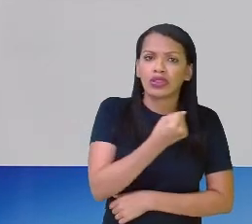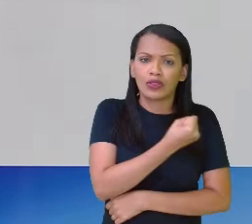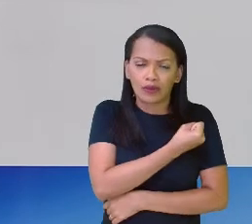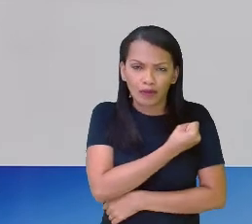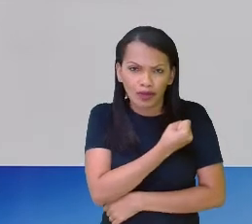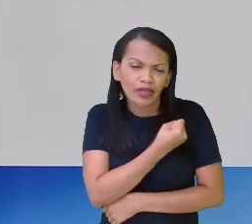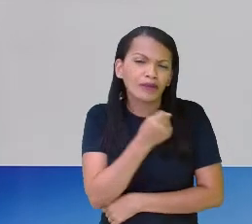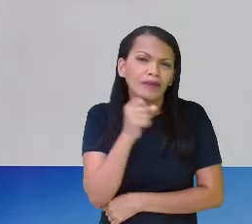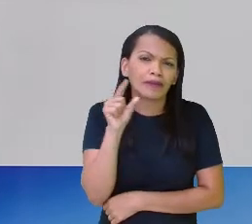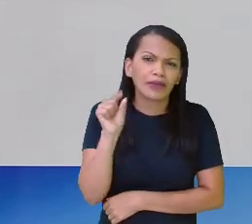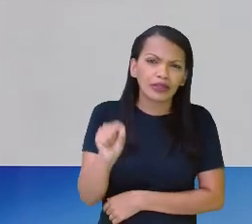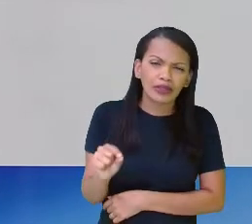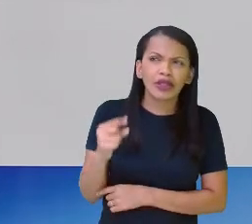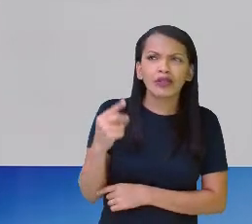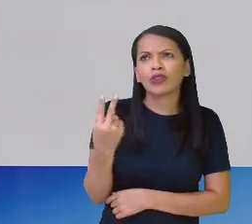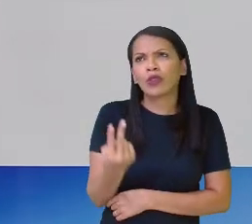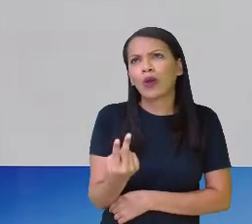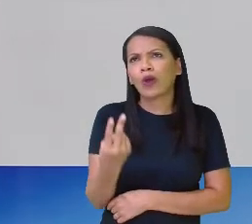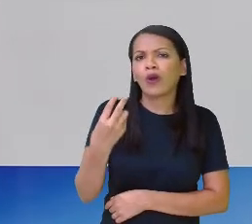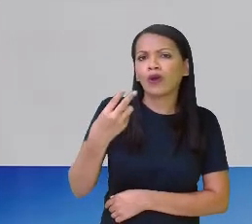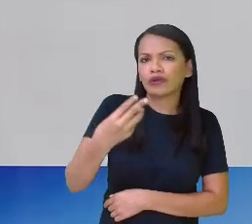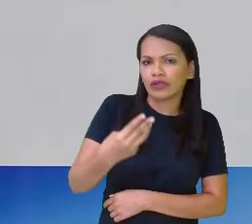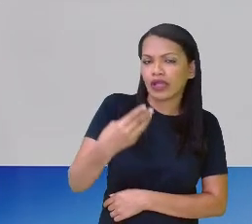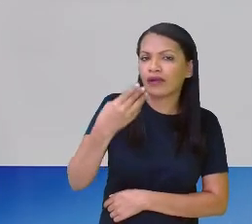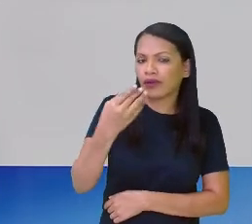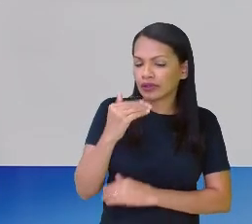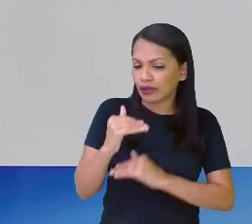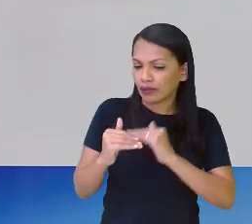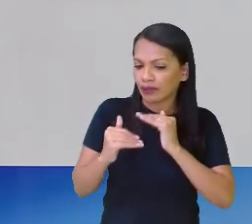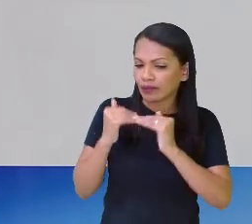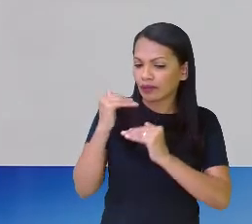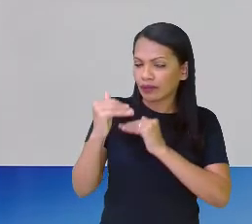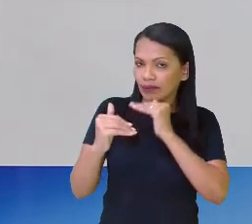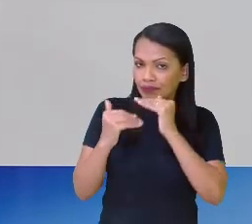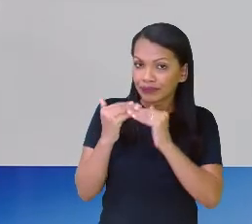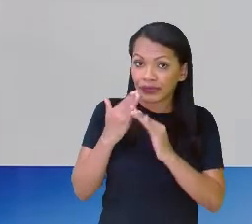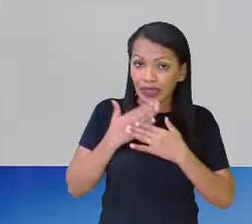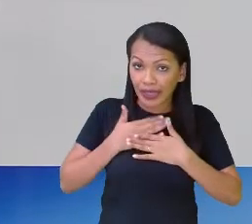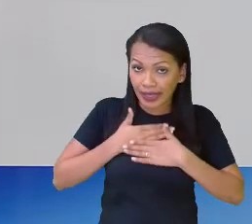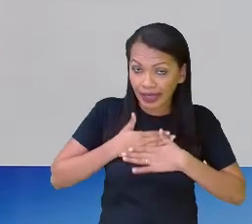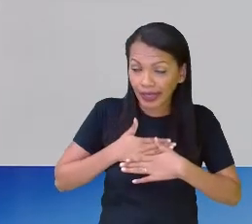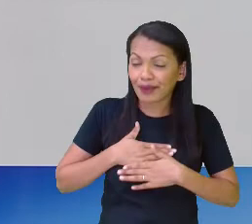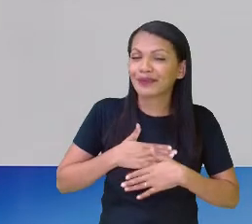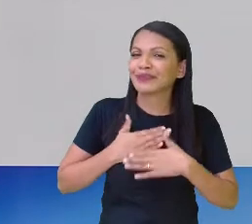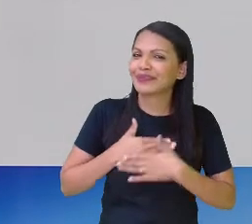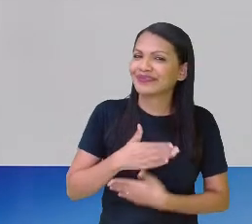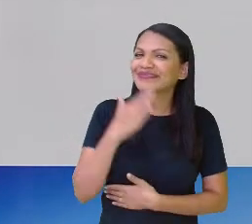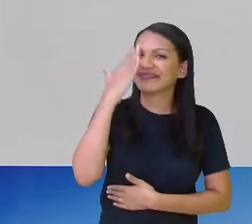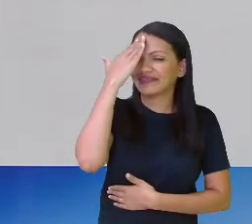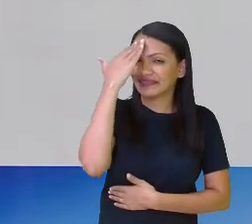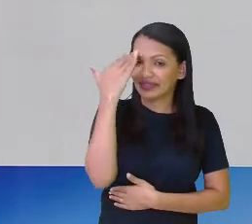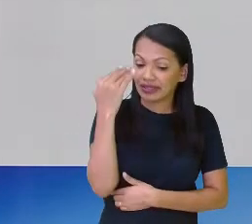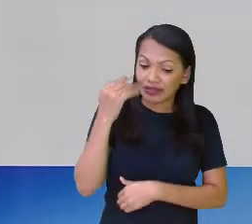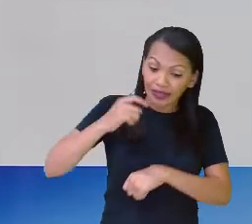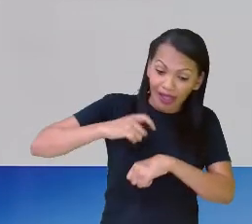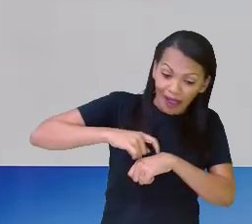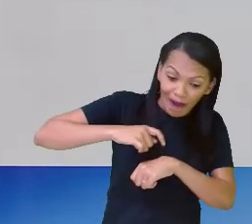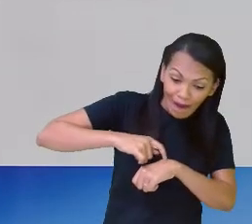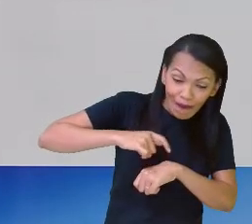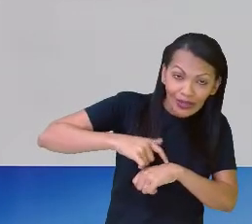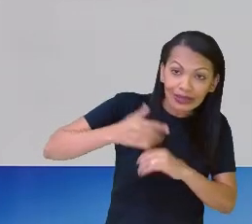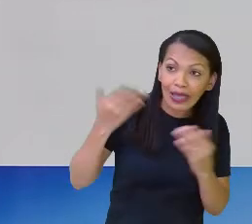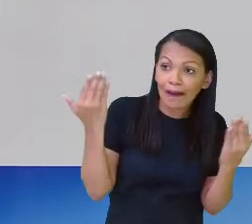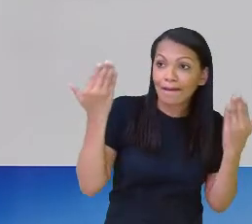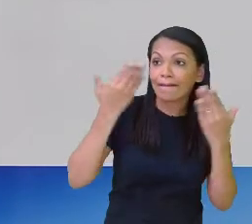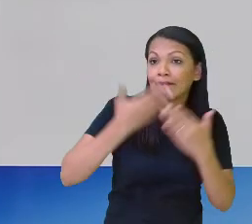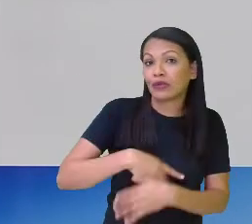Aí você vai encontrando. Lógico, quinto ano, tenha calma. Eu sei que na hora da prova fica